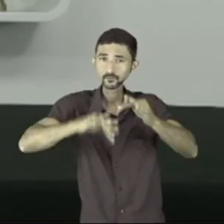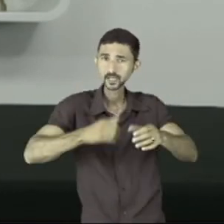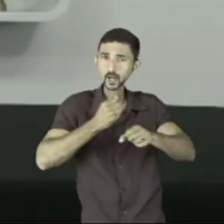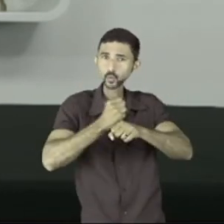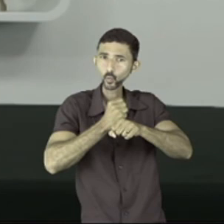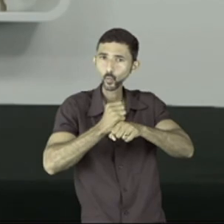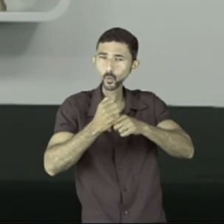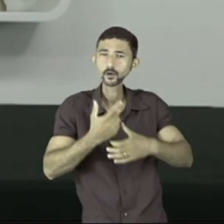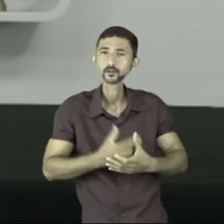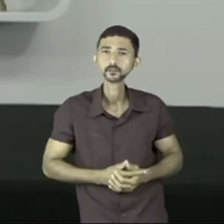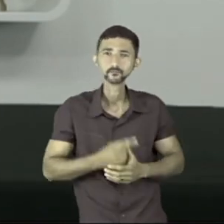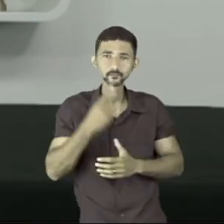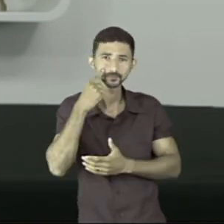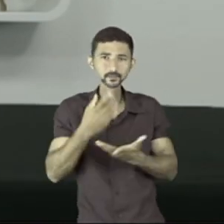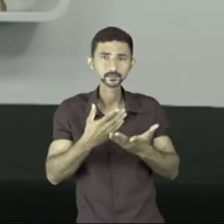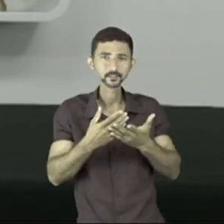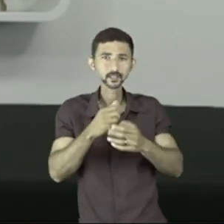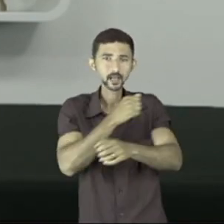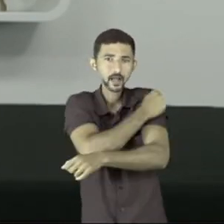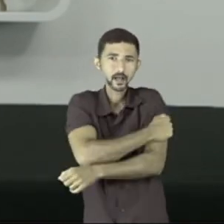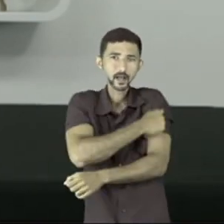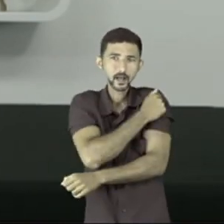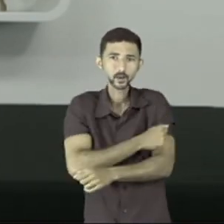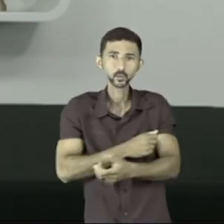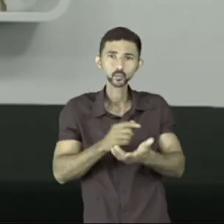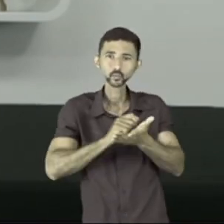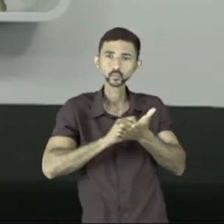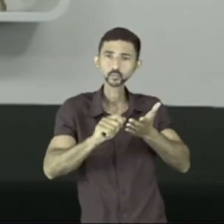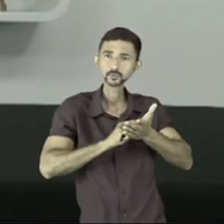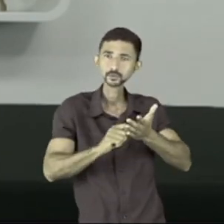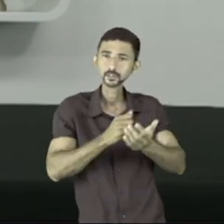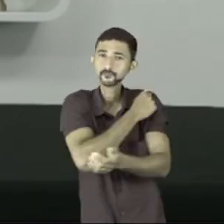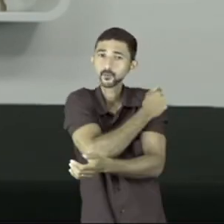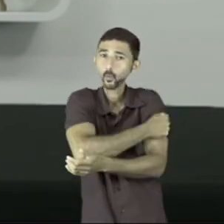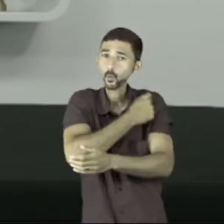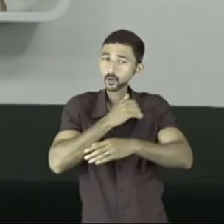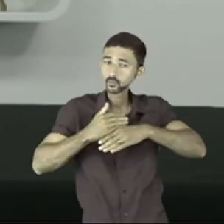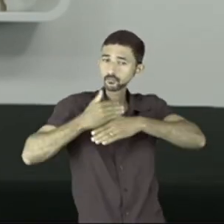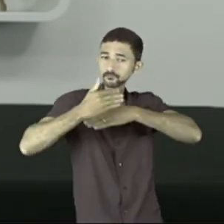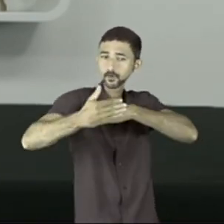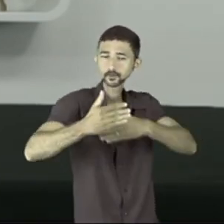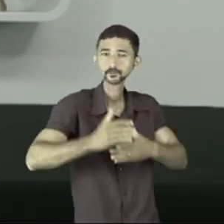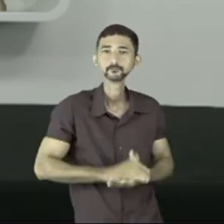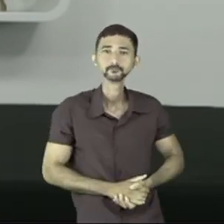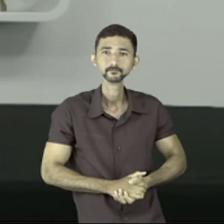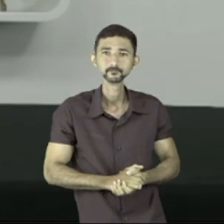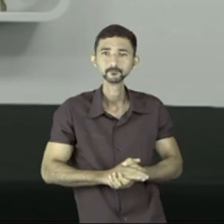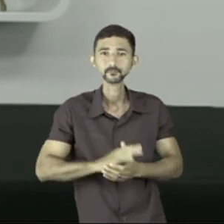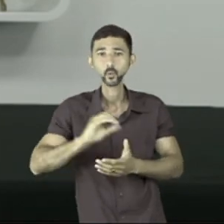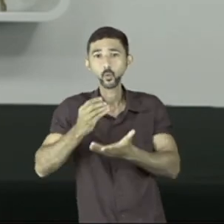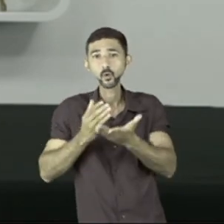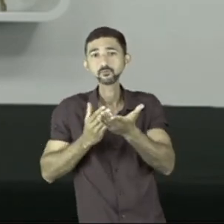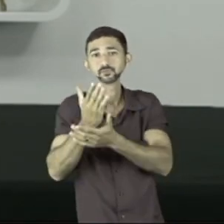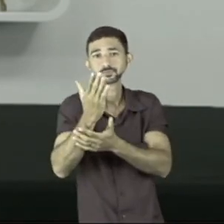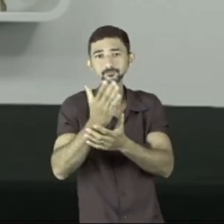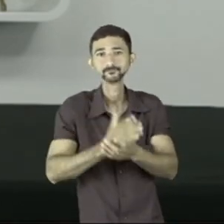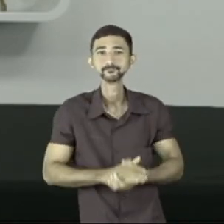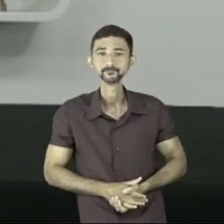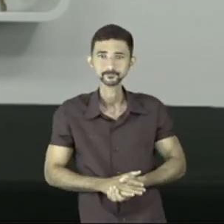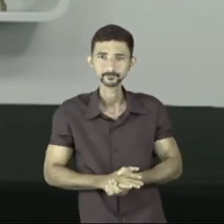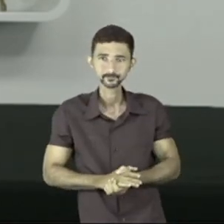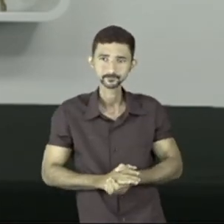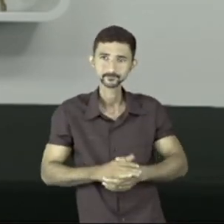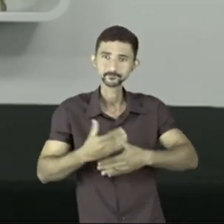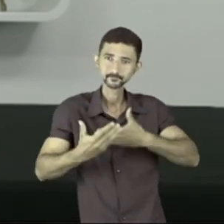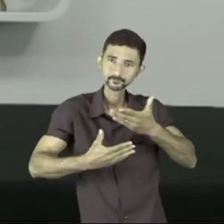escolas municipais nós escrevemos assim o aluno progride ou então o aluno avança isso quer dizer o